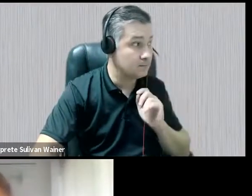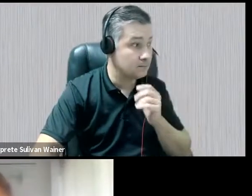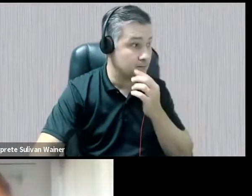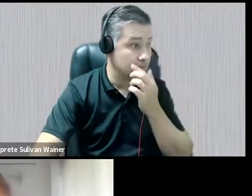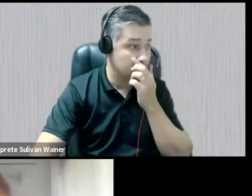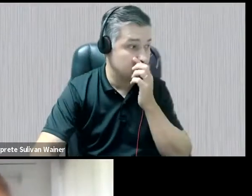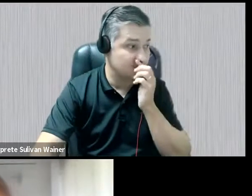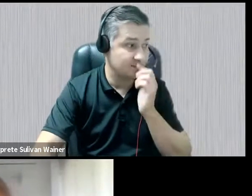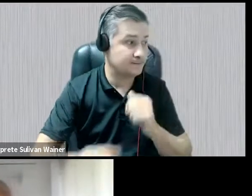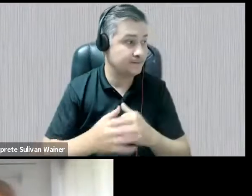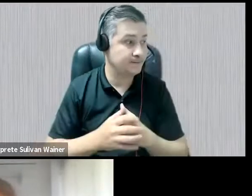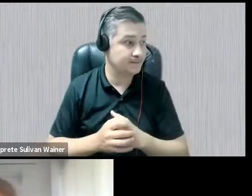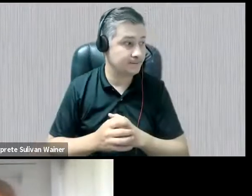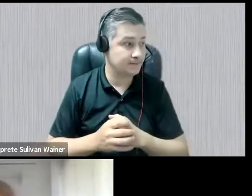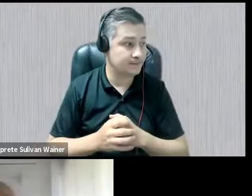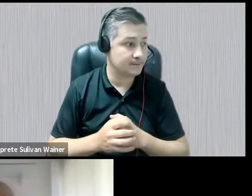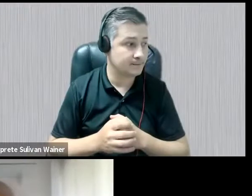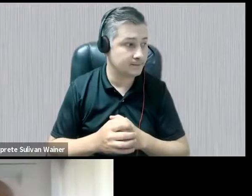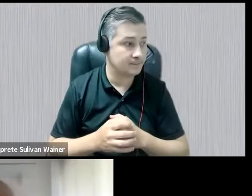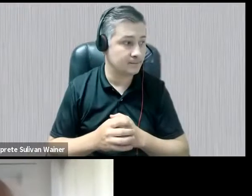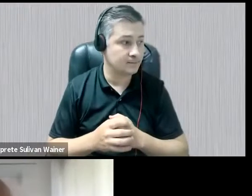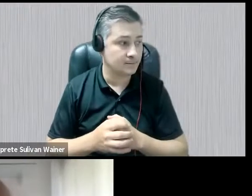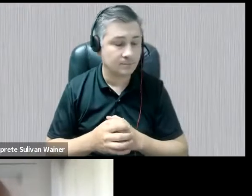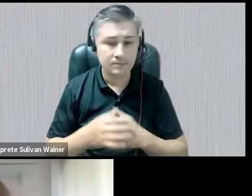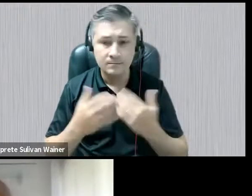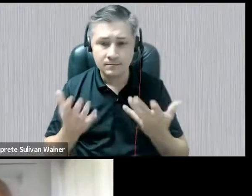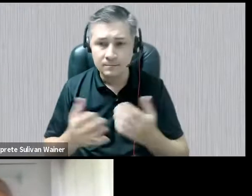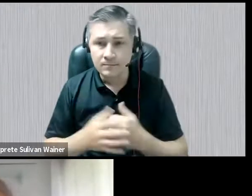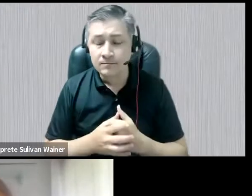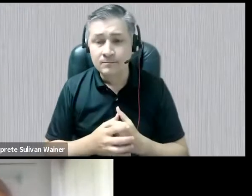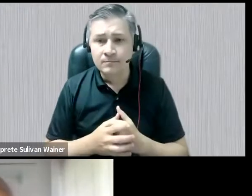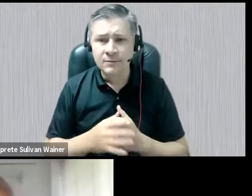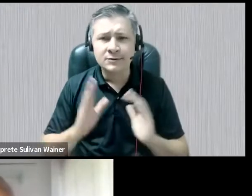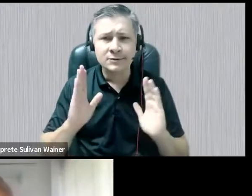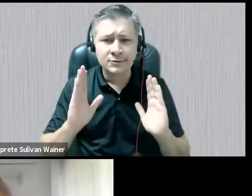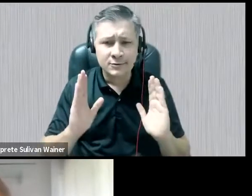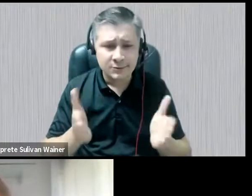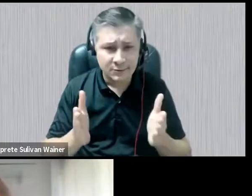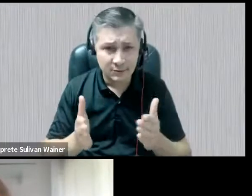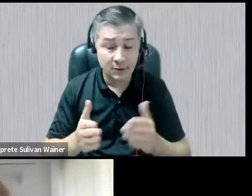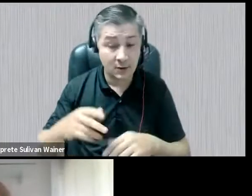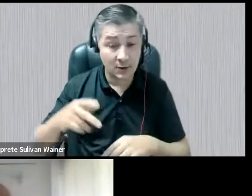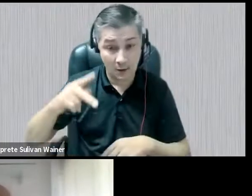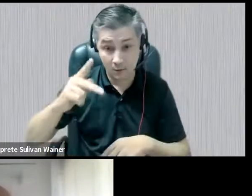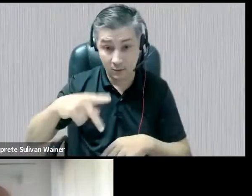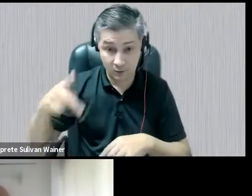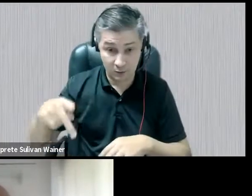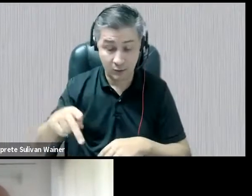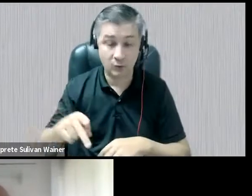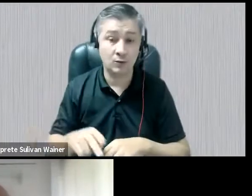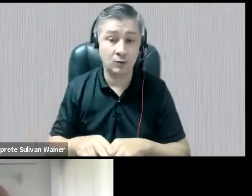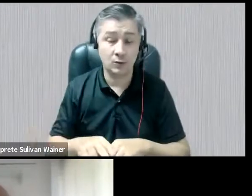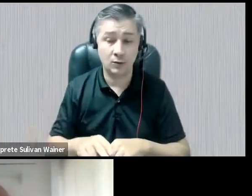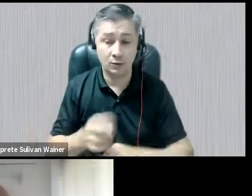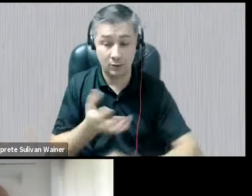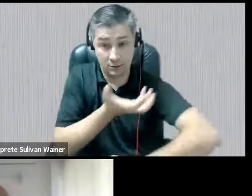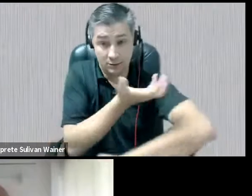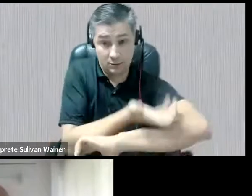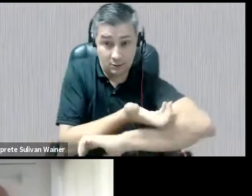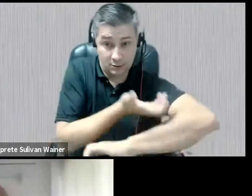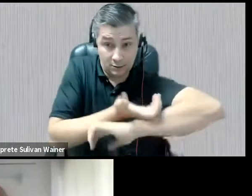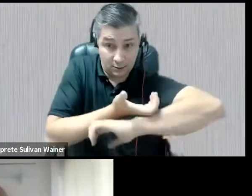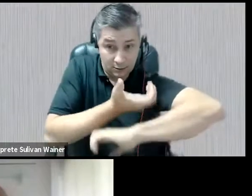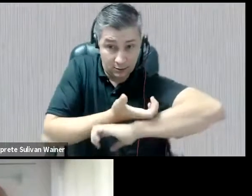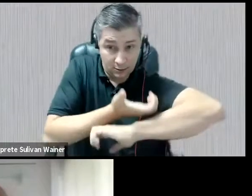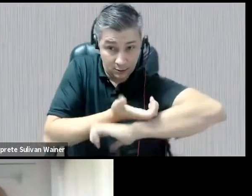apresentar um pouco a Silvia. A Silvia é professora da UDESC. Ela trabalha há